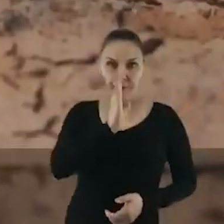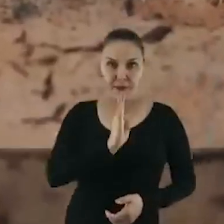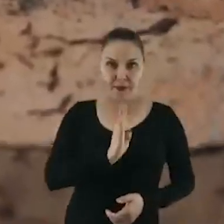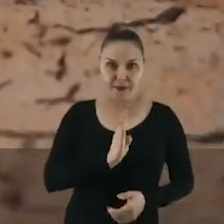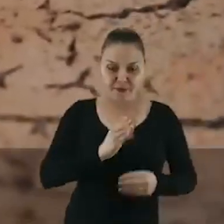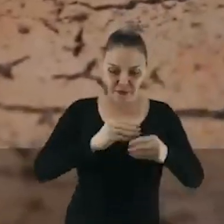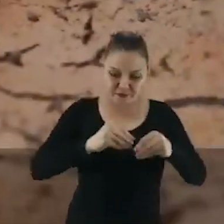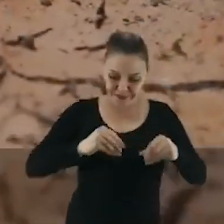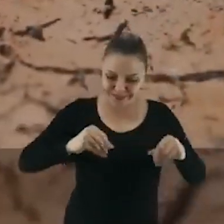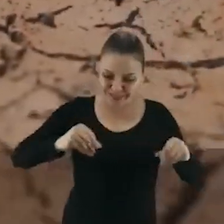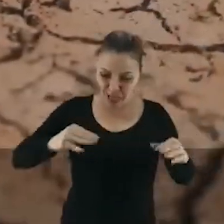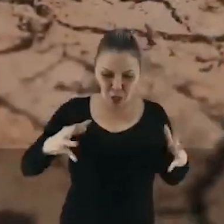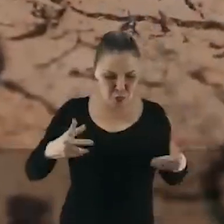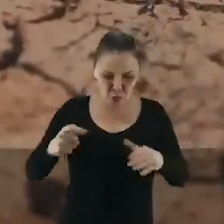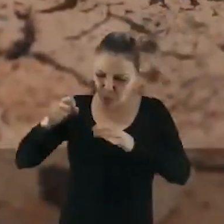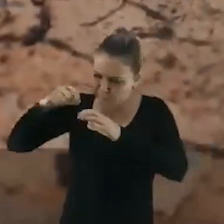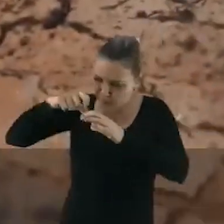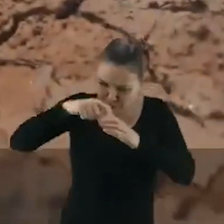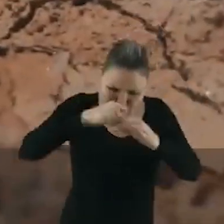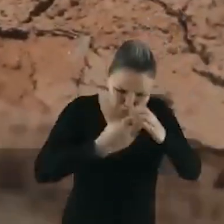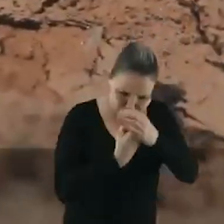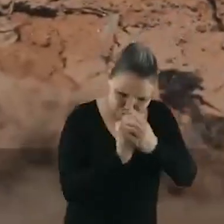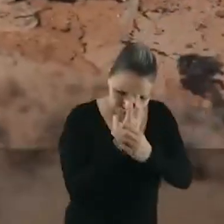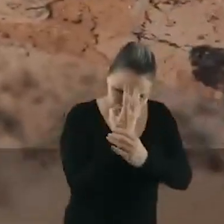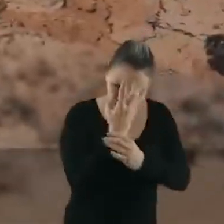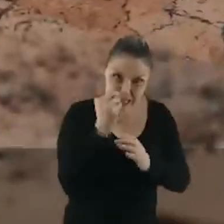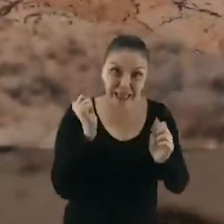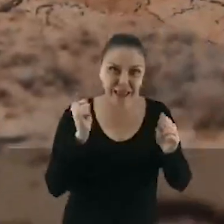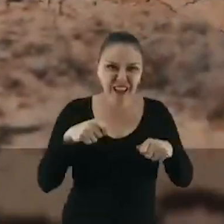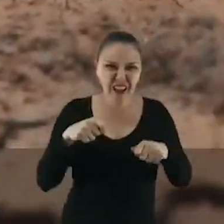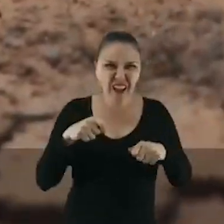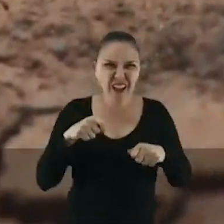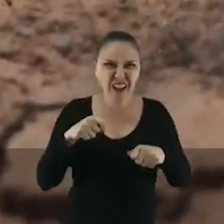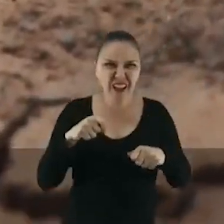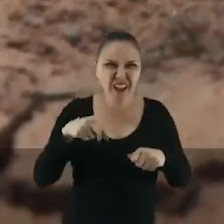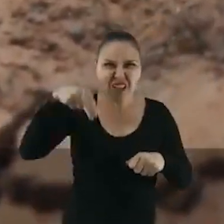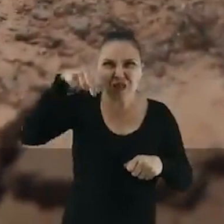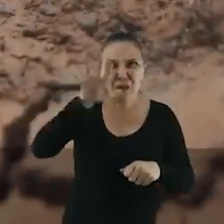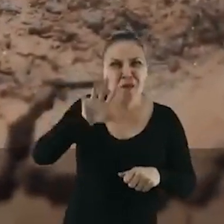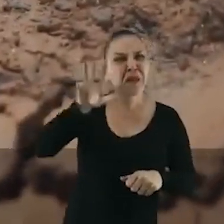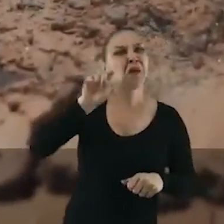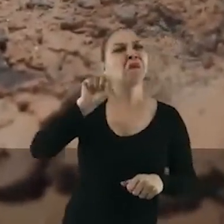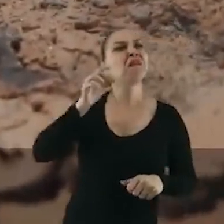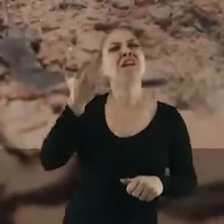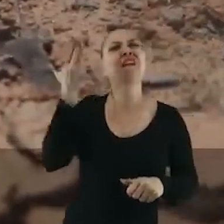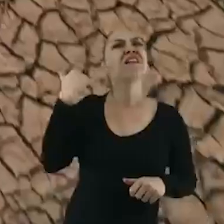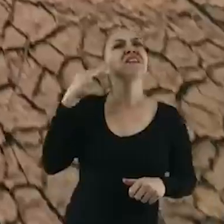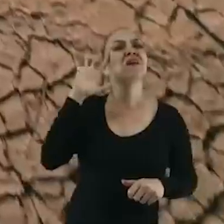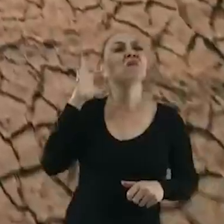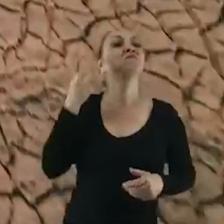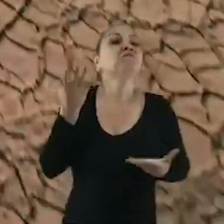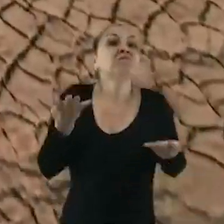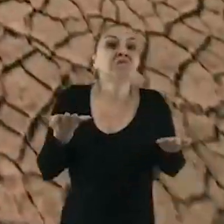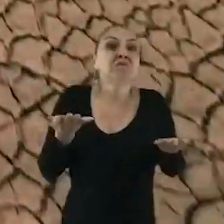Brasil, se nessa terra tudo o que se planta dá, o que acontecia com o Nordeste?